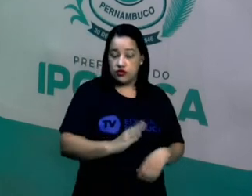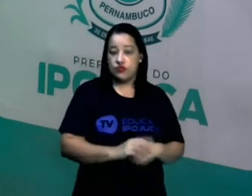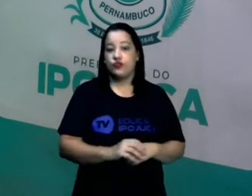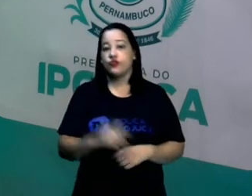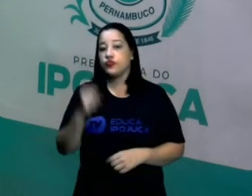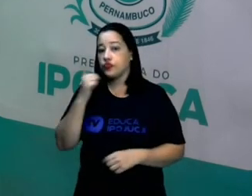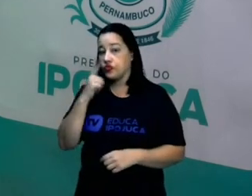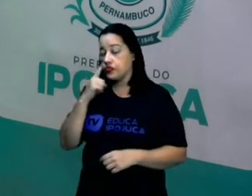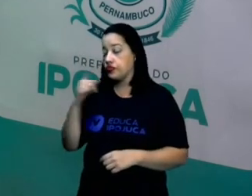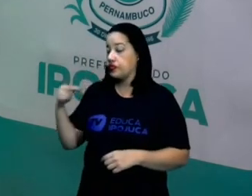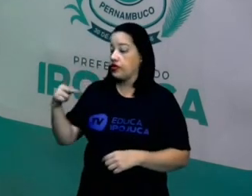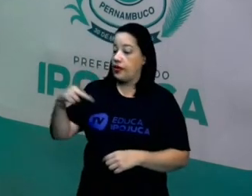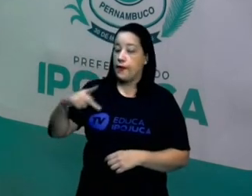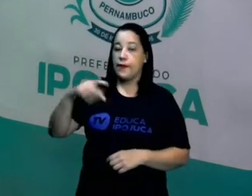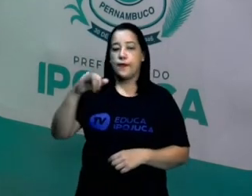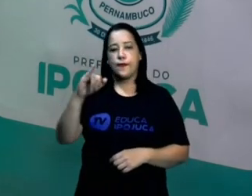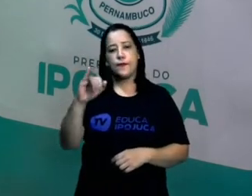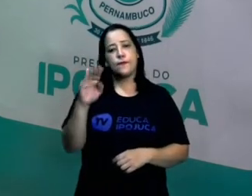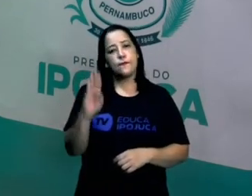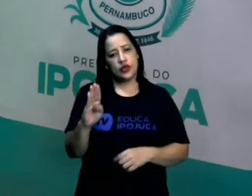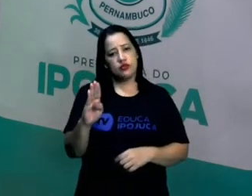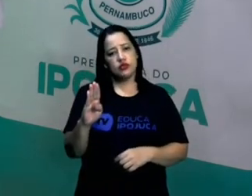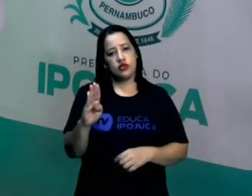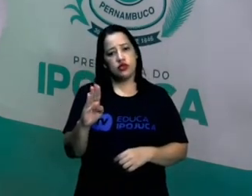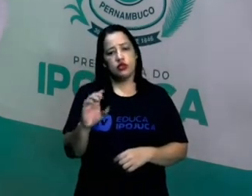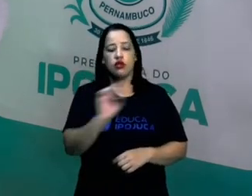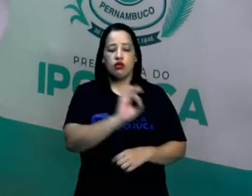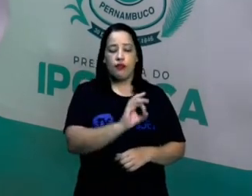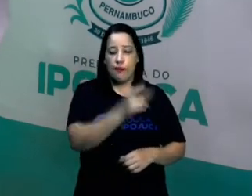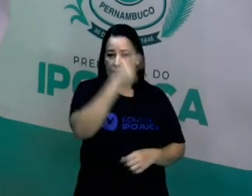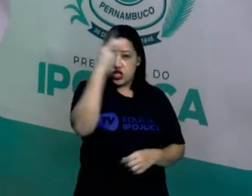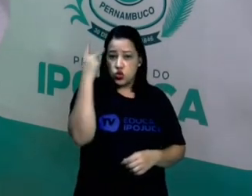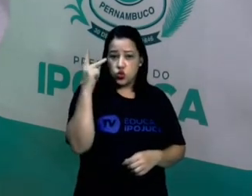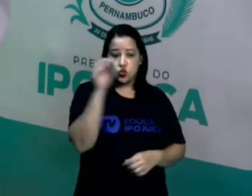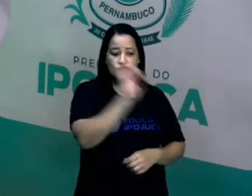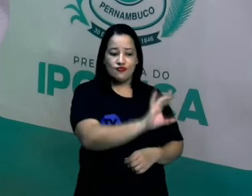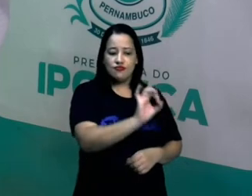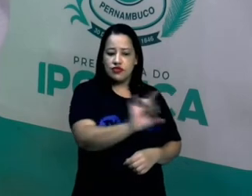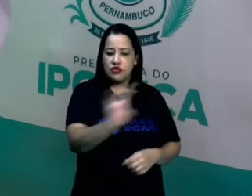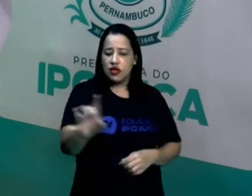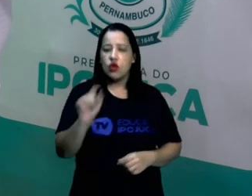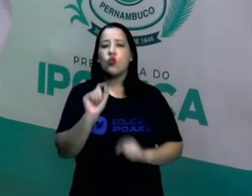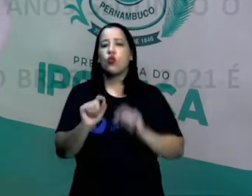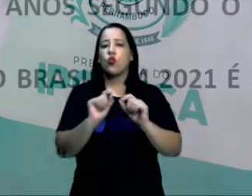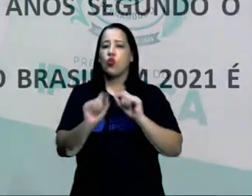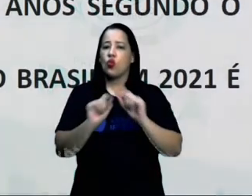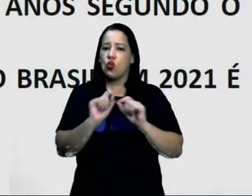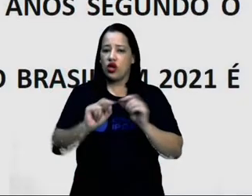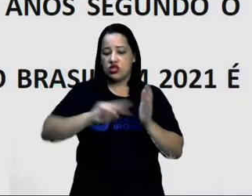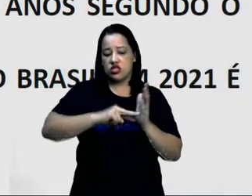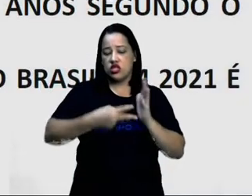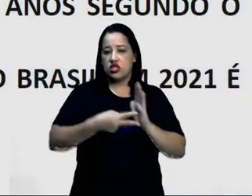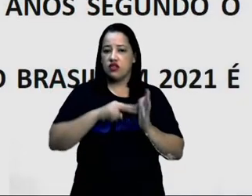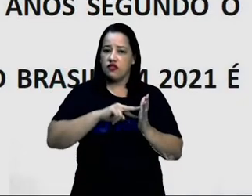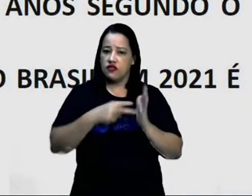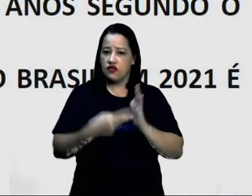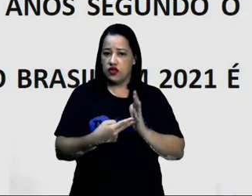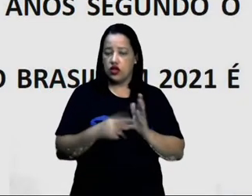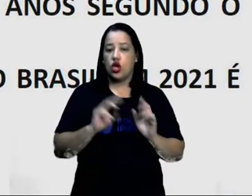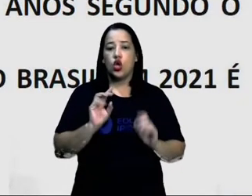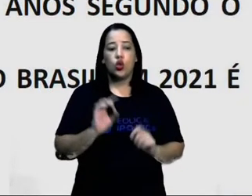per capita, o que é isso? É tudo que é produzido no Brasil, produto interno bruto,